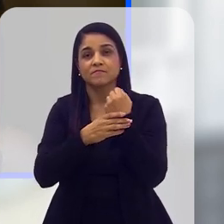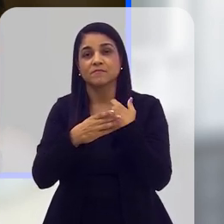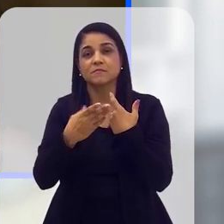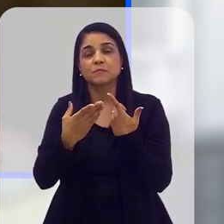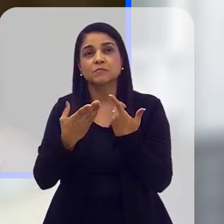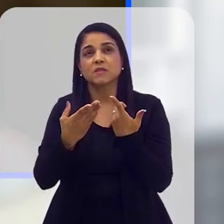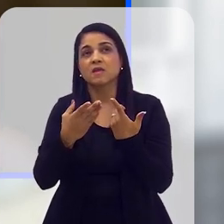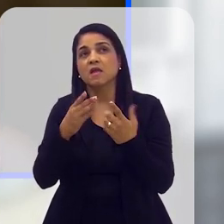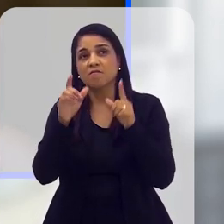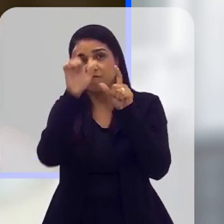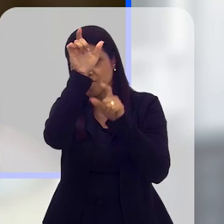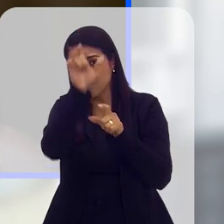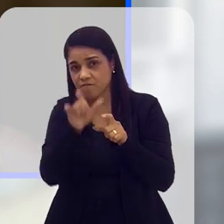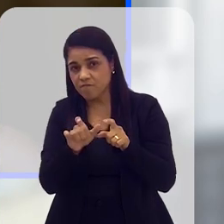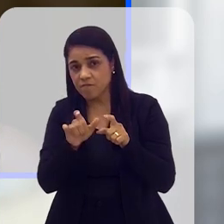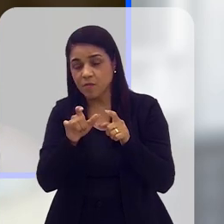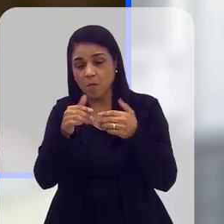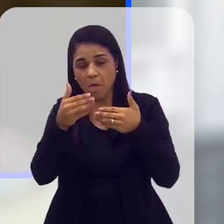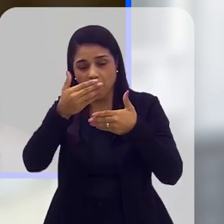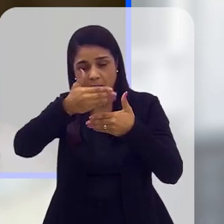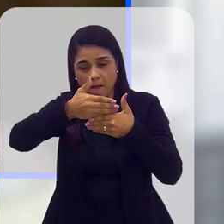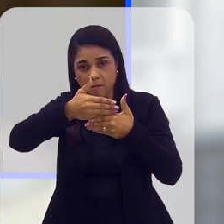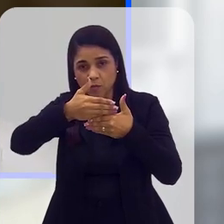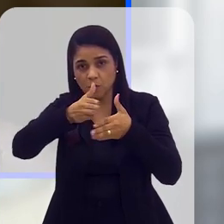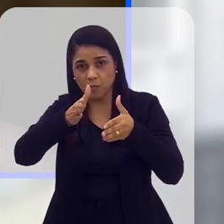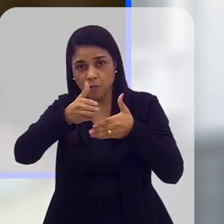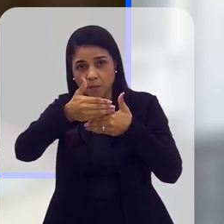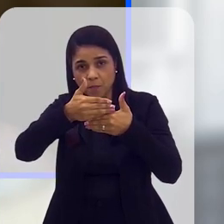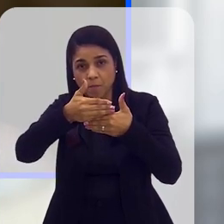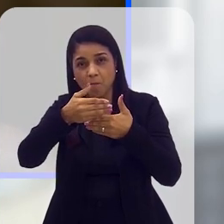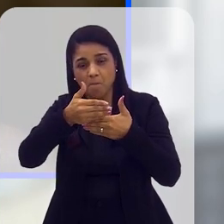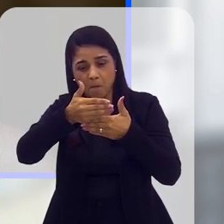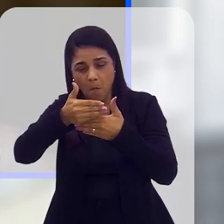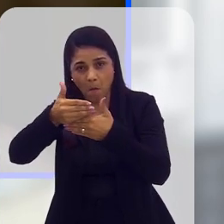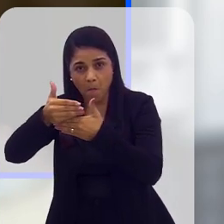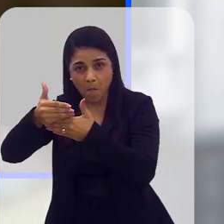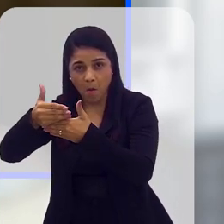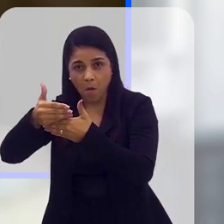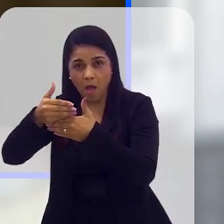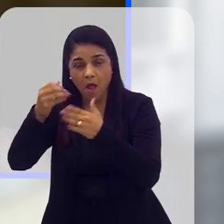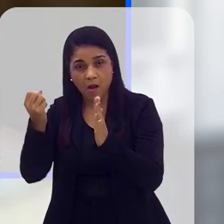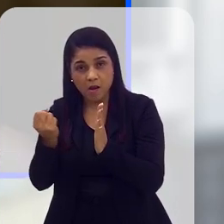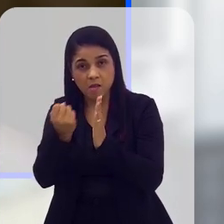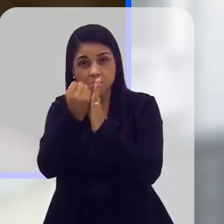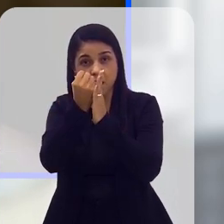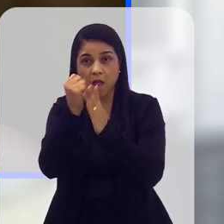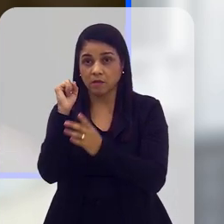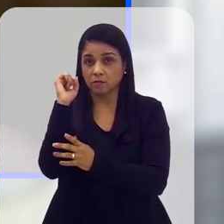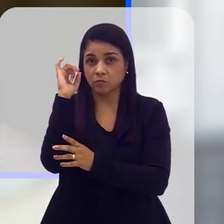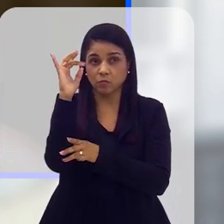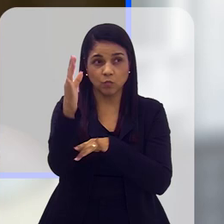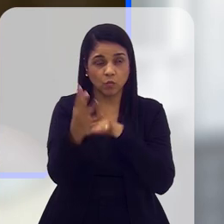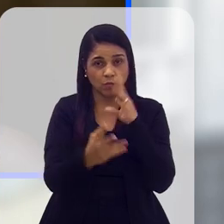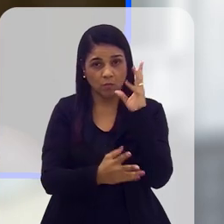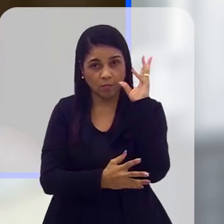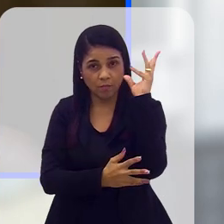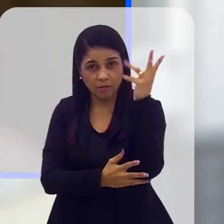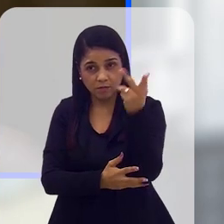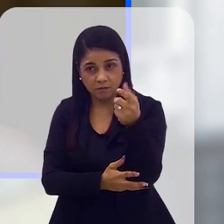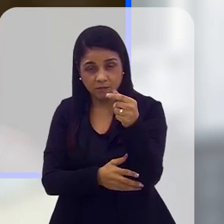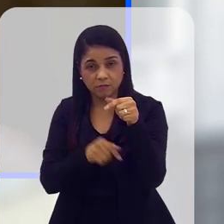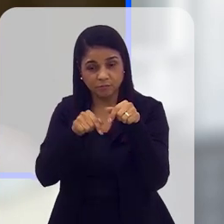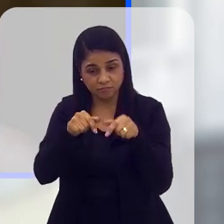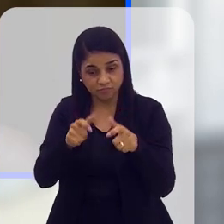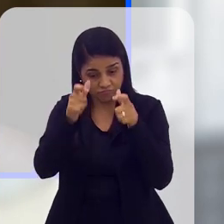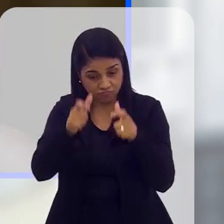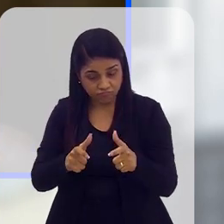é a fachada com menos aberturas. Ela impacta tanto o urbanismo, o local